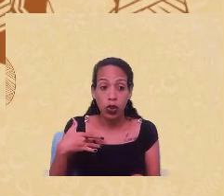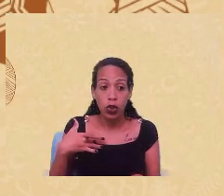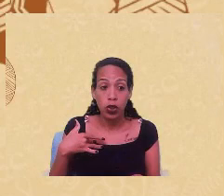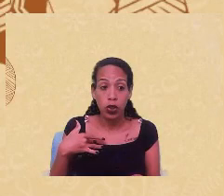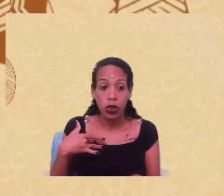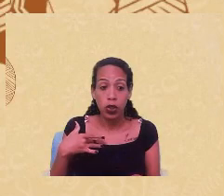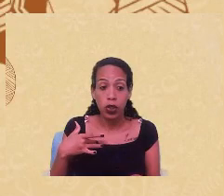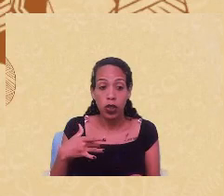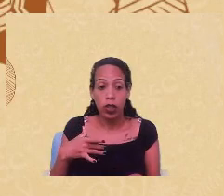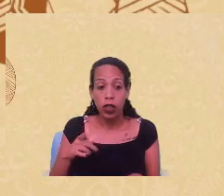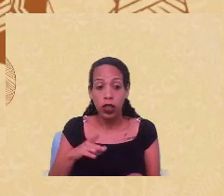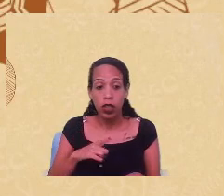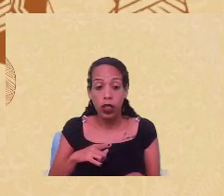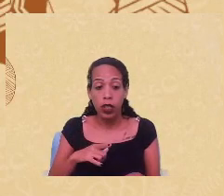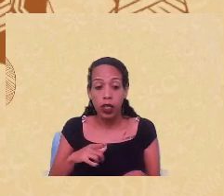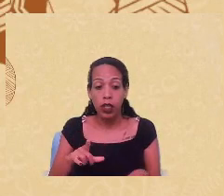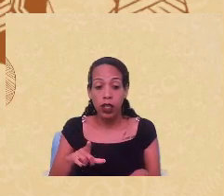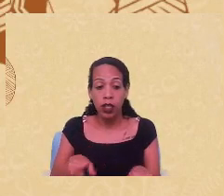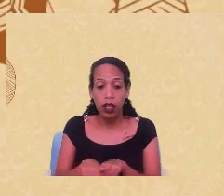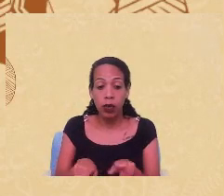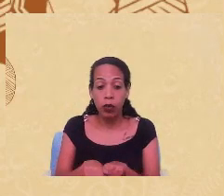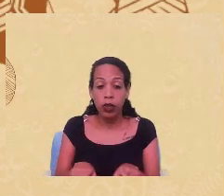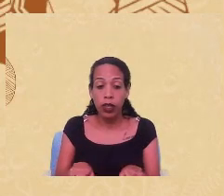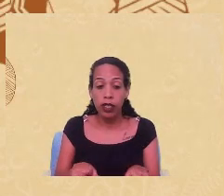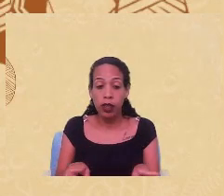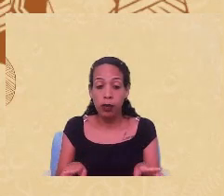Aí eu lembro de uma campanha do SUS,